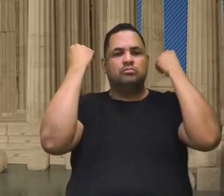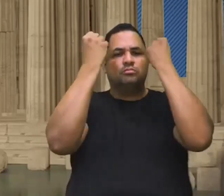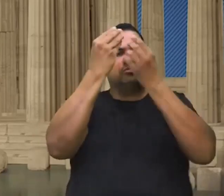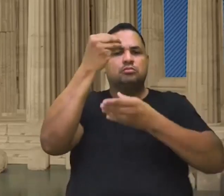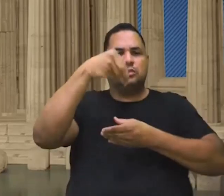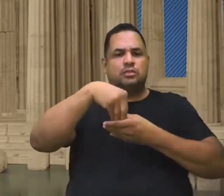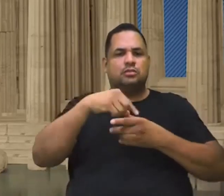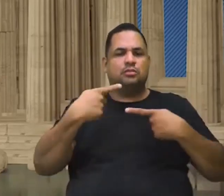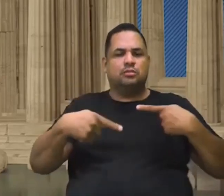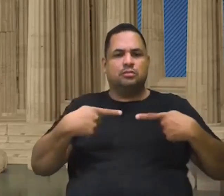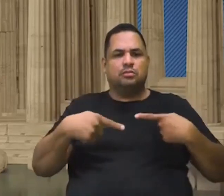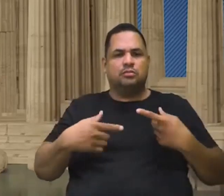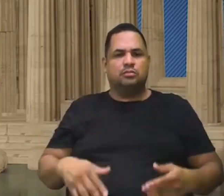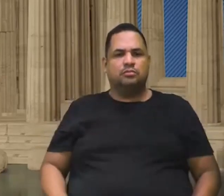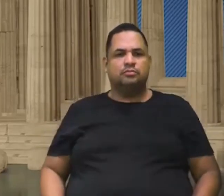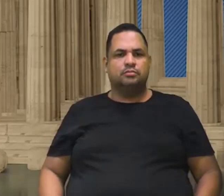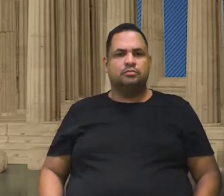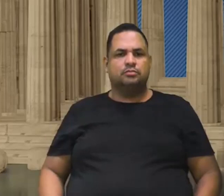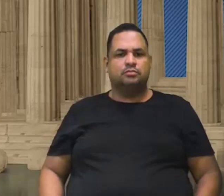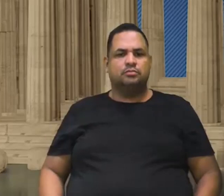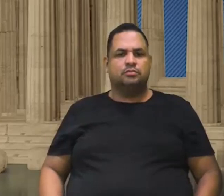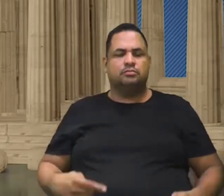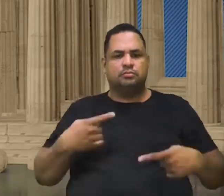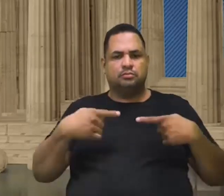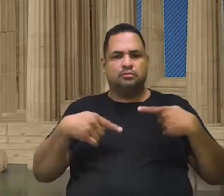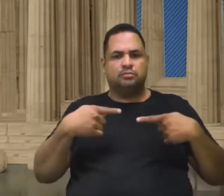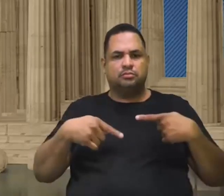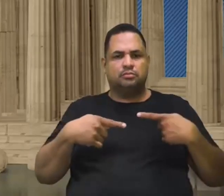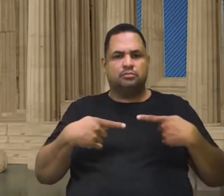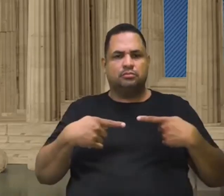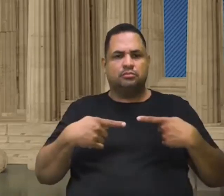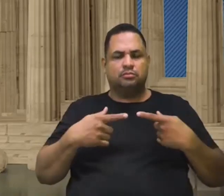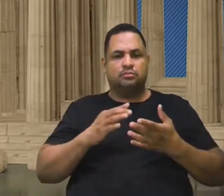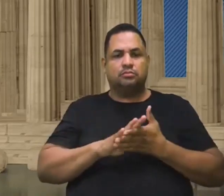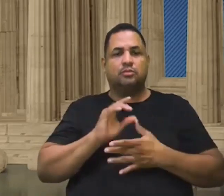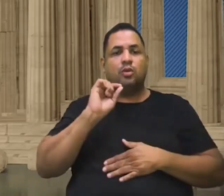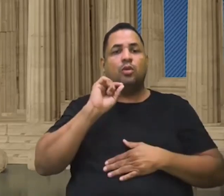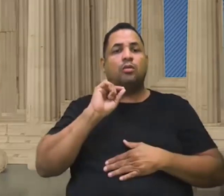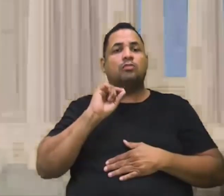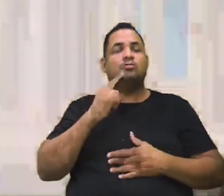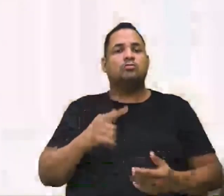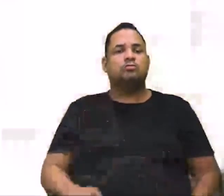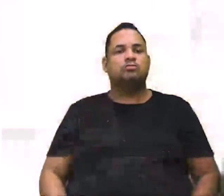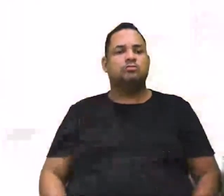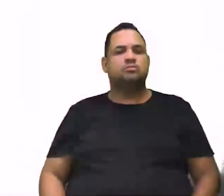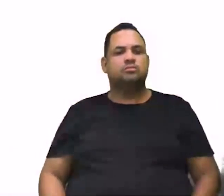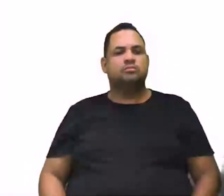da política? Ó, para os gregos, a política era, vai lá, alternativa, vamos lá?